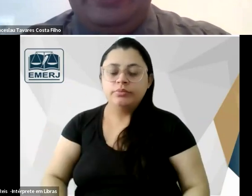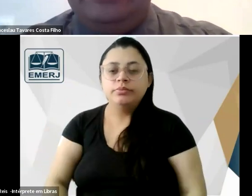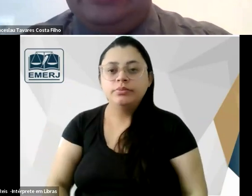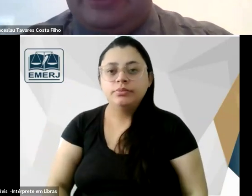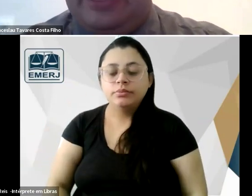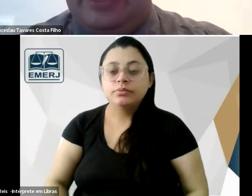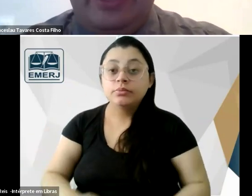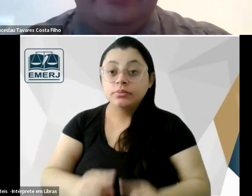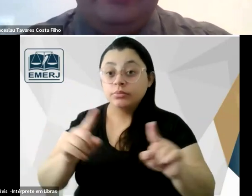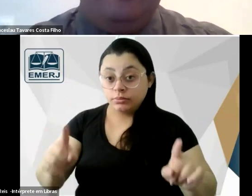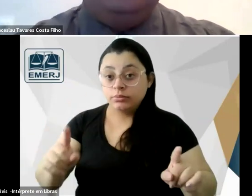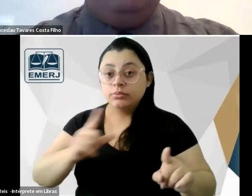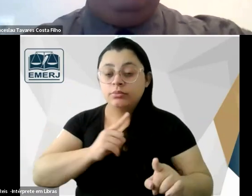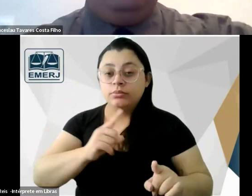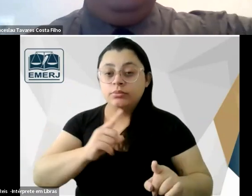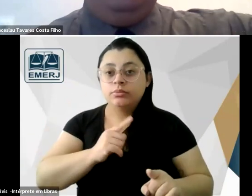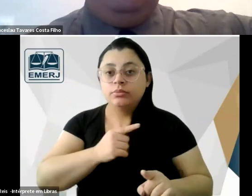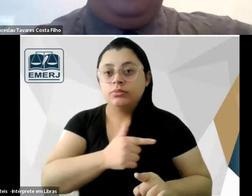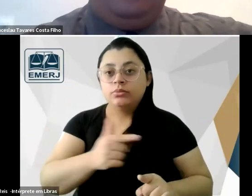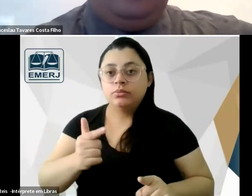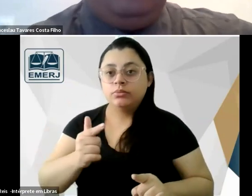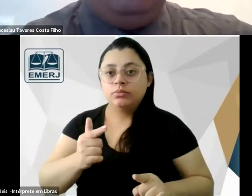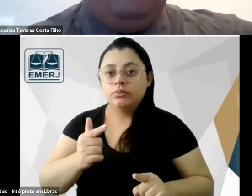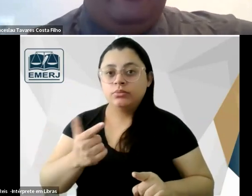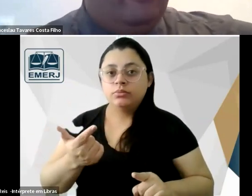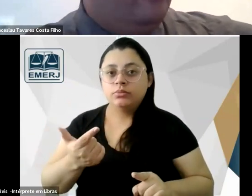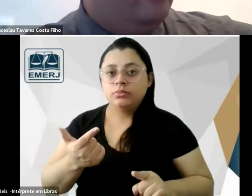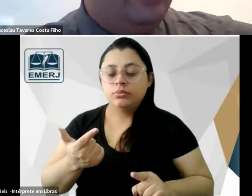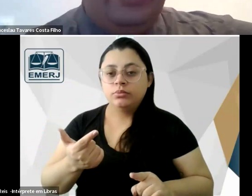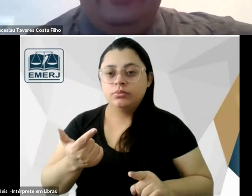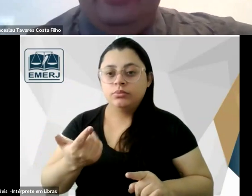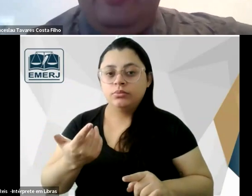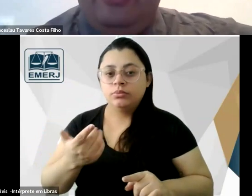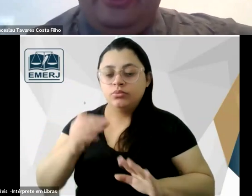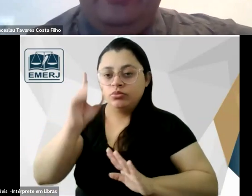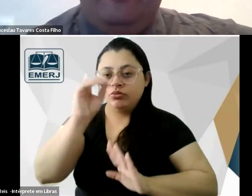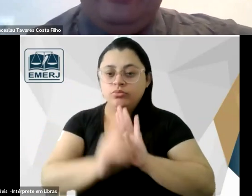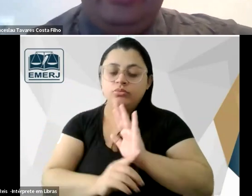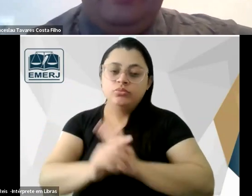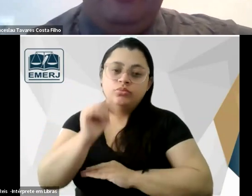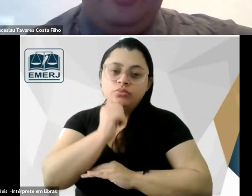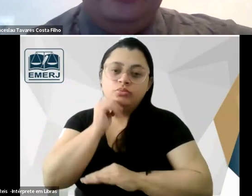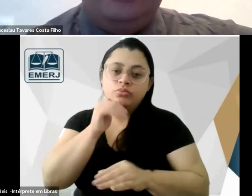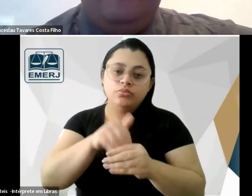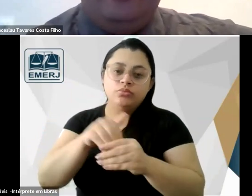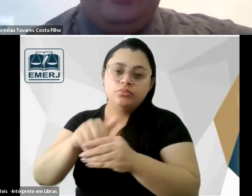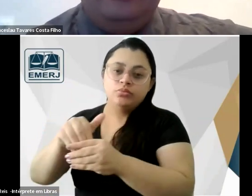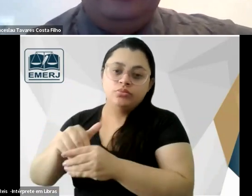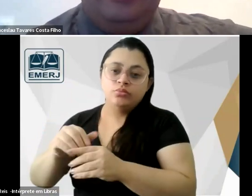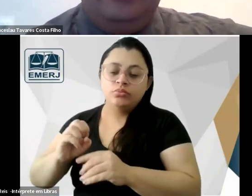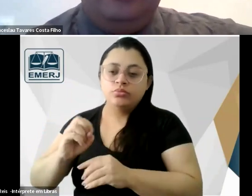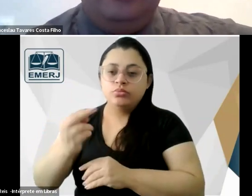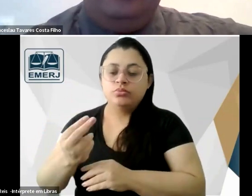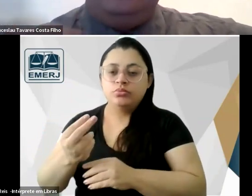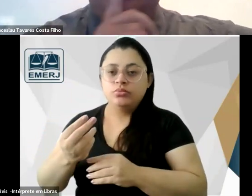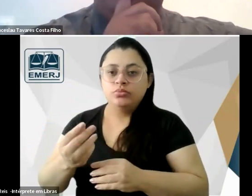mas ele não vai ser favorável a um direito das mulheres de votar nem muito menos de serem votadas